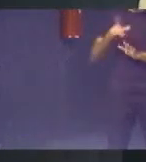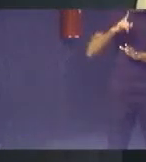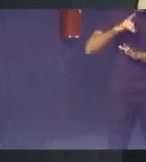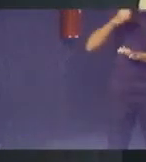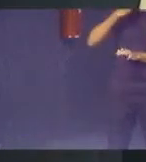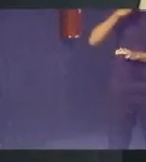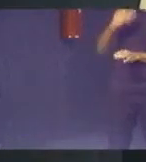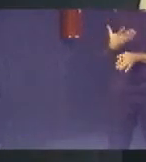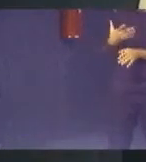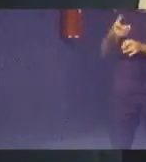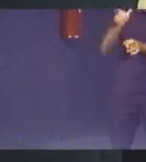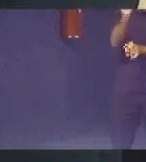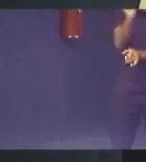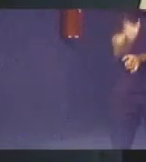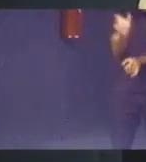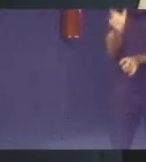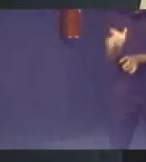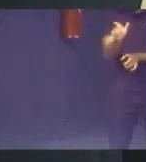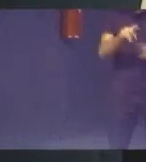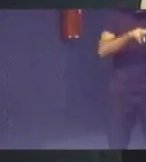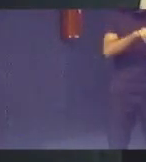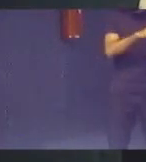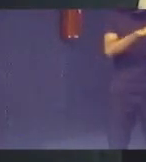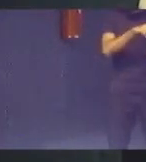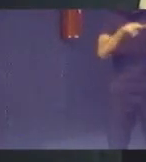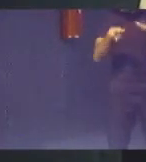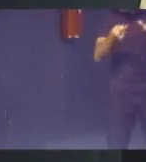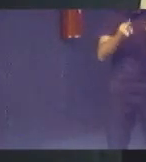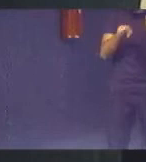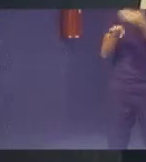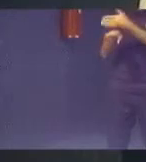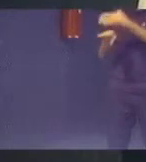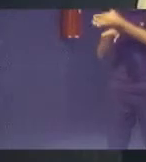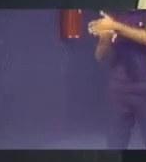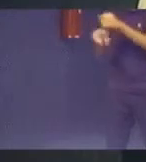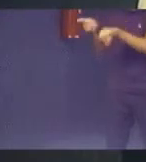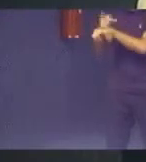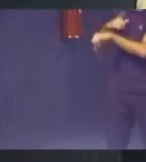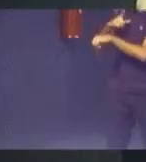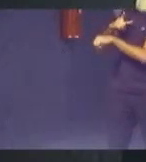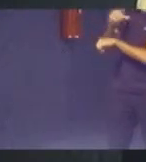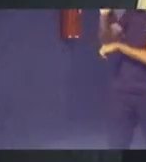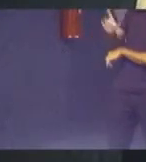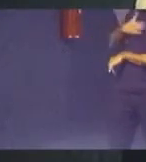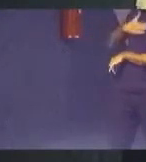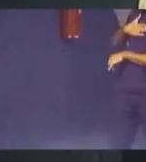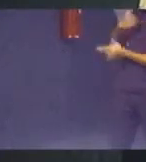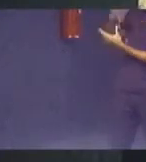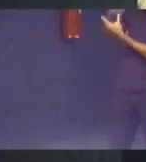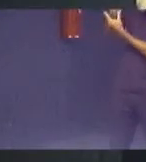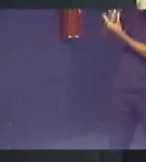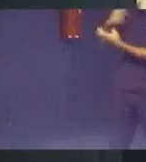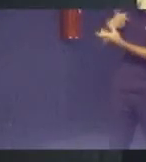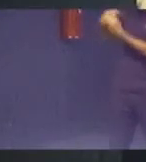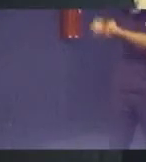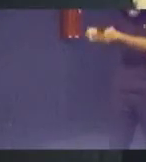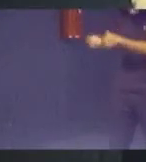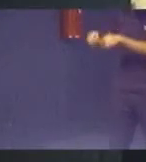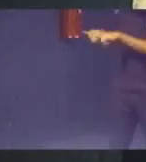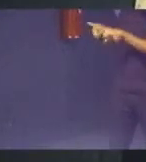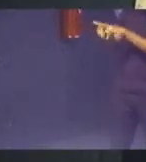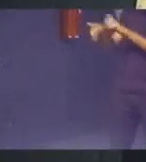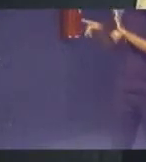bem onde as pessoas durante a semana podem ir buscar o seu direito através da promotoria das comunidades e das próprias